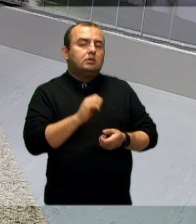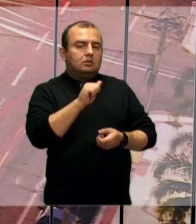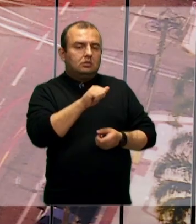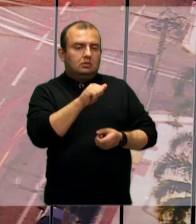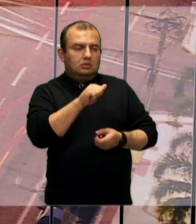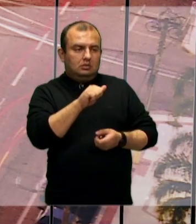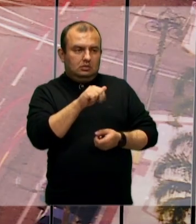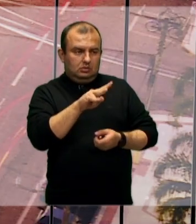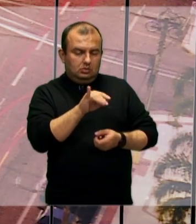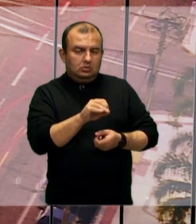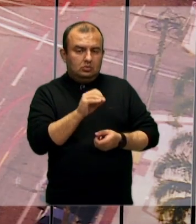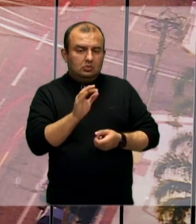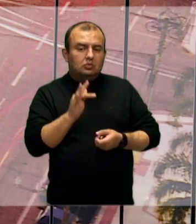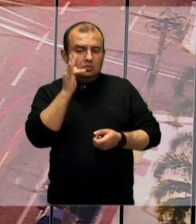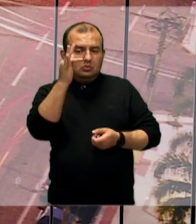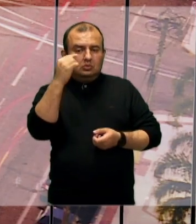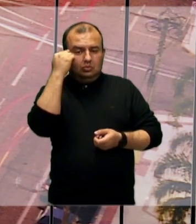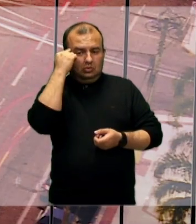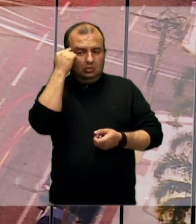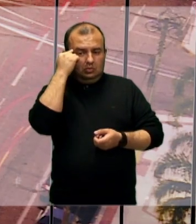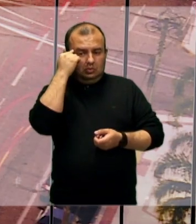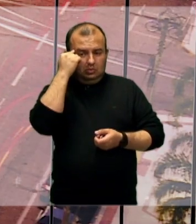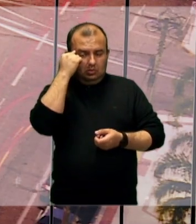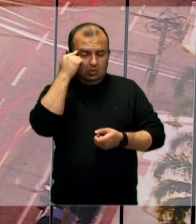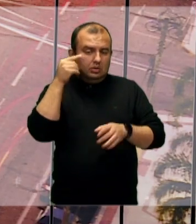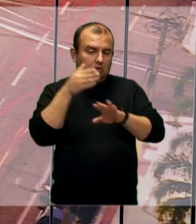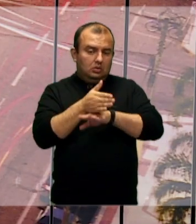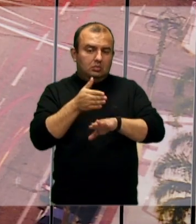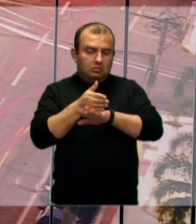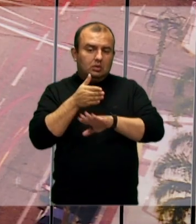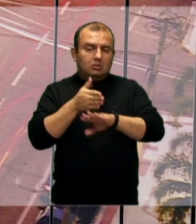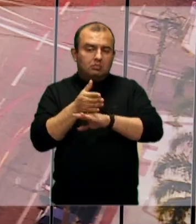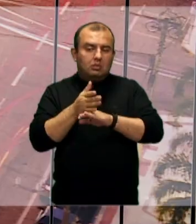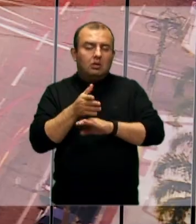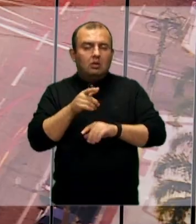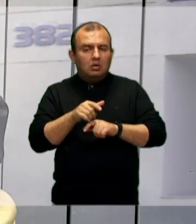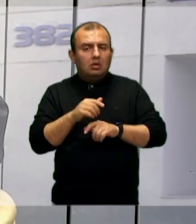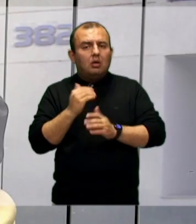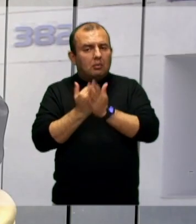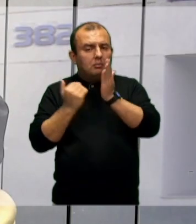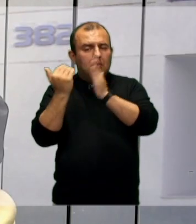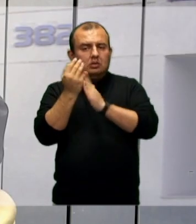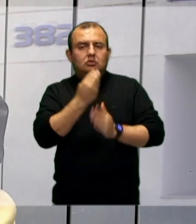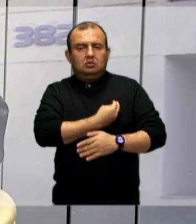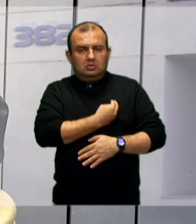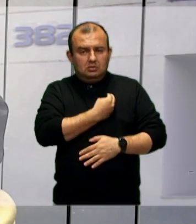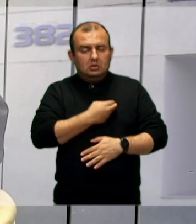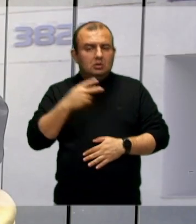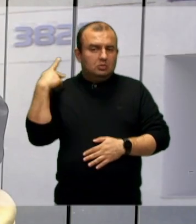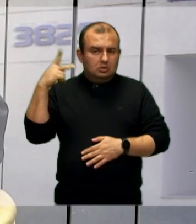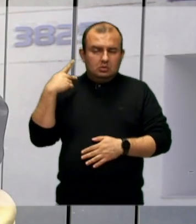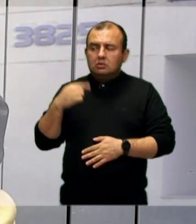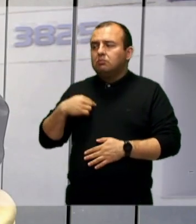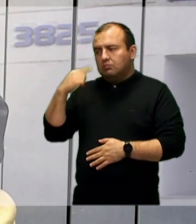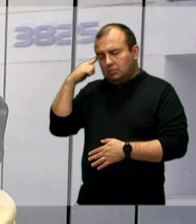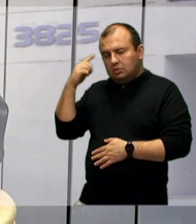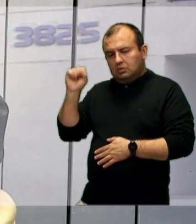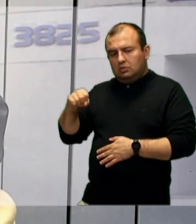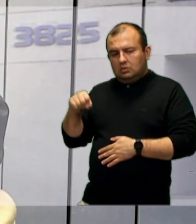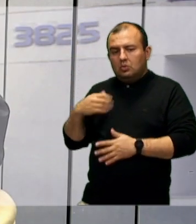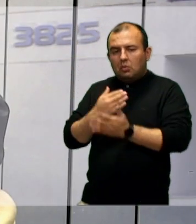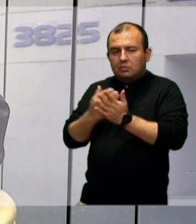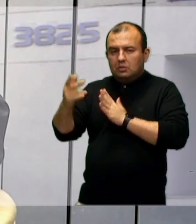Antônio, futuramente você pensa em participar mais da vida política? Penso, penso muito. Quando eu comecei no